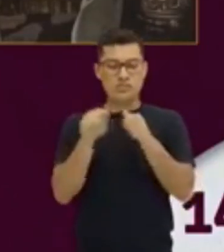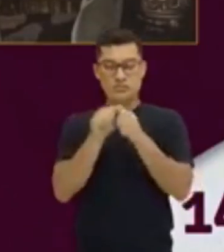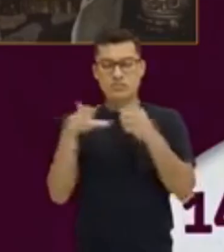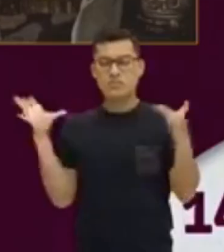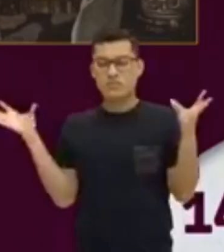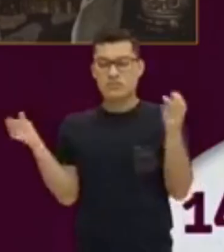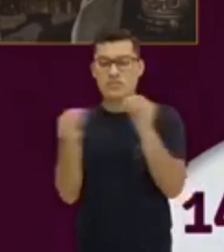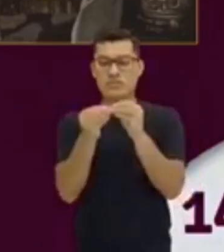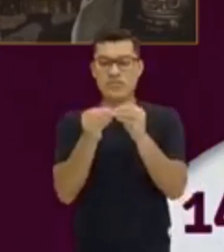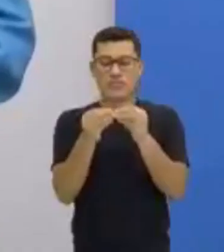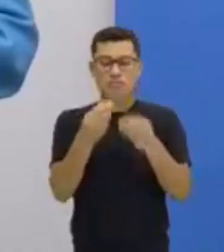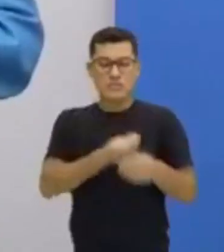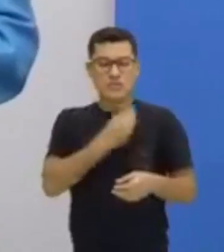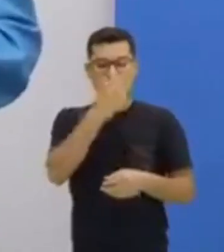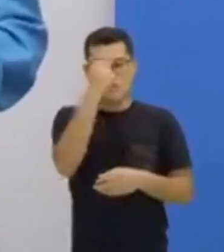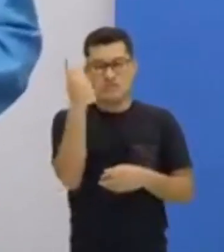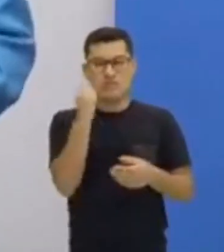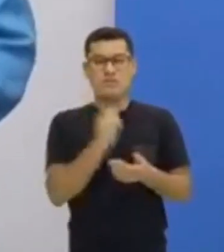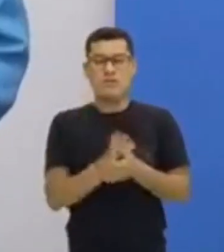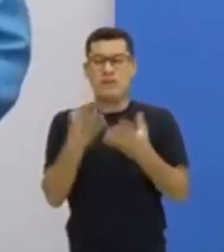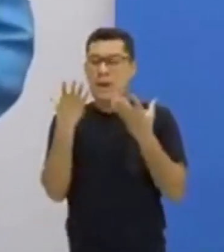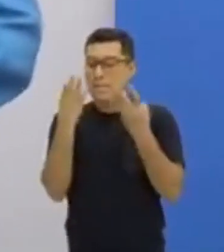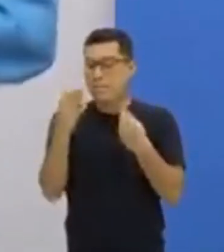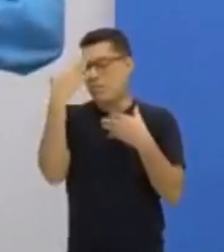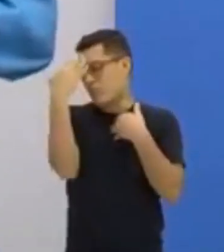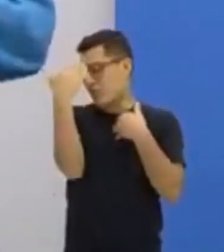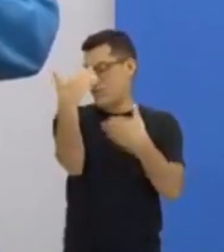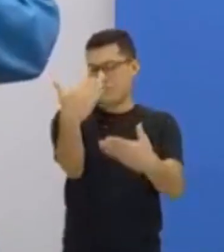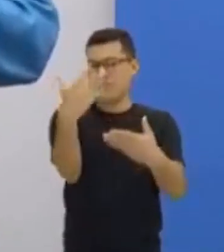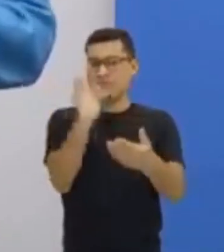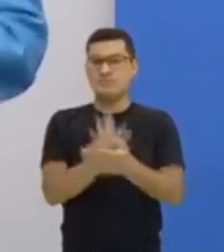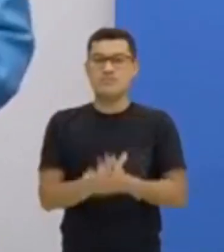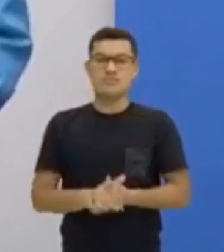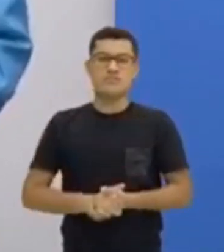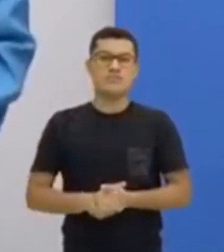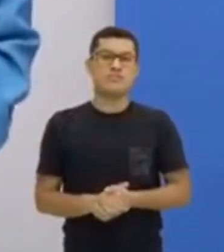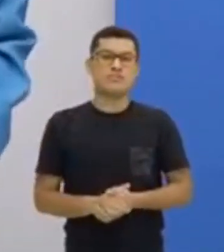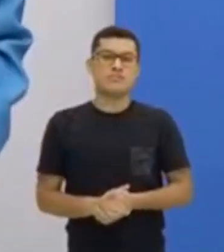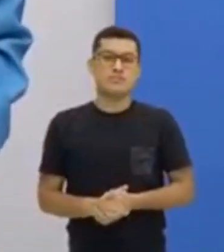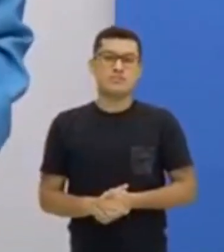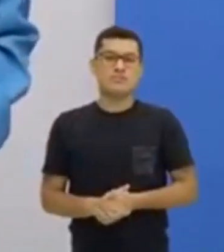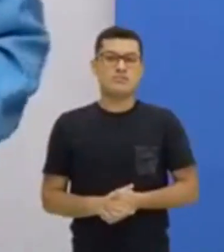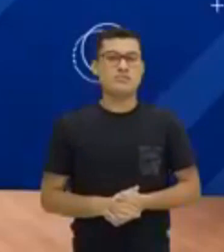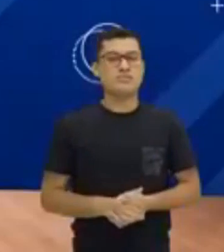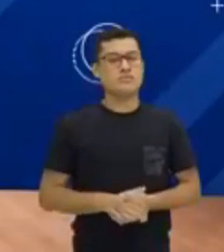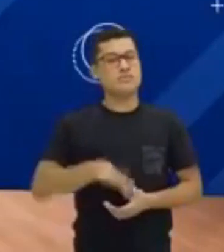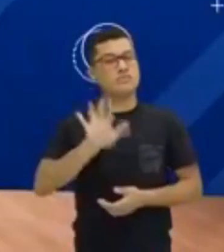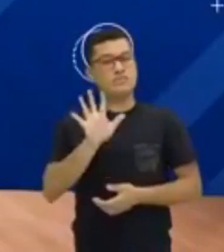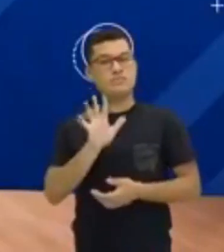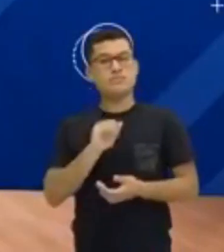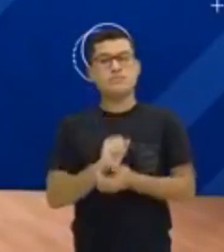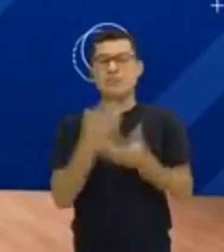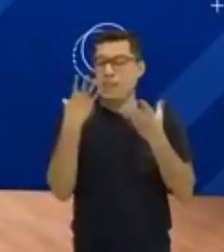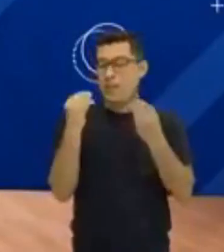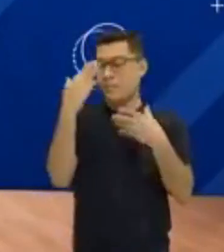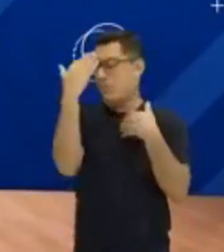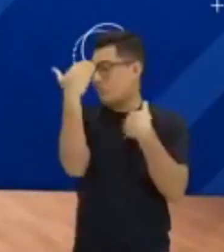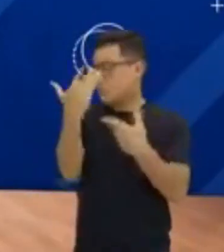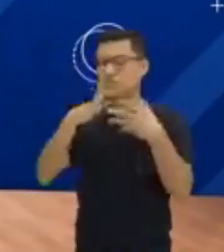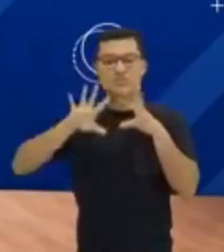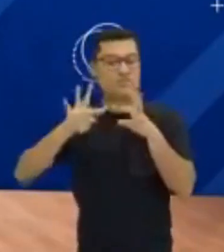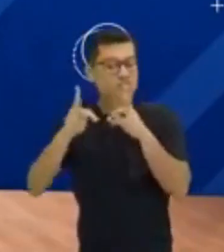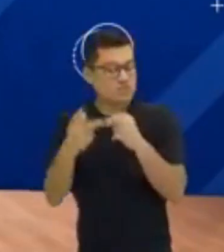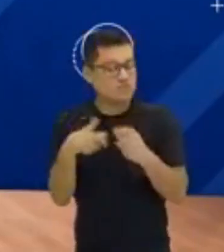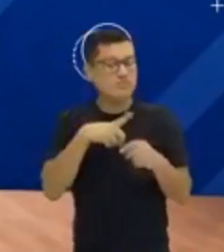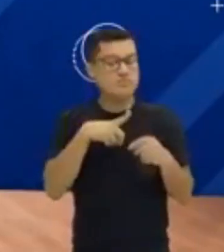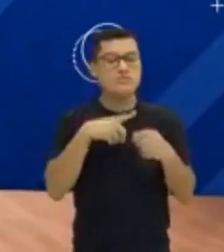da pessoa. Está certo? Muito obrigada. Thank you so much. Bye. Muito obrigada a todos que